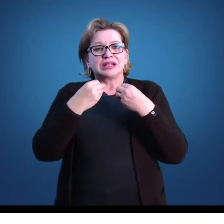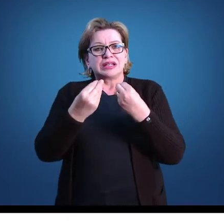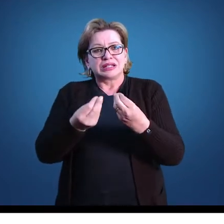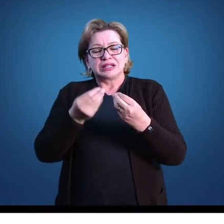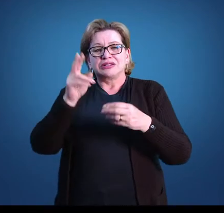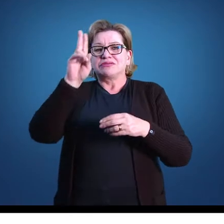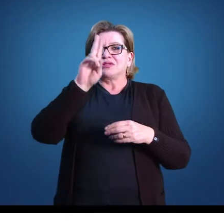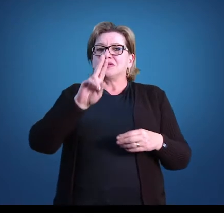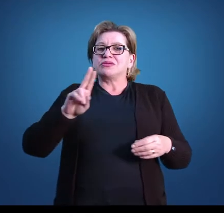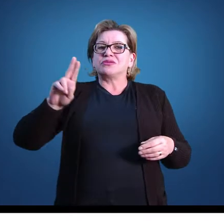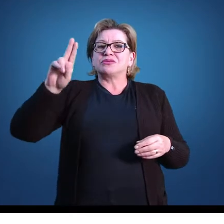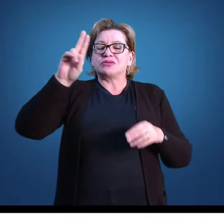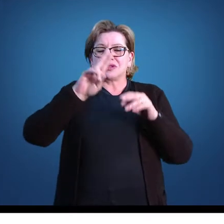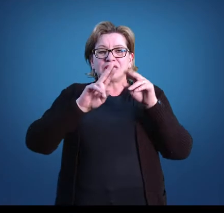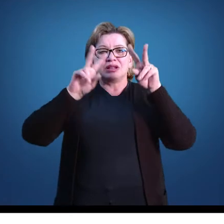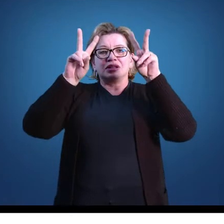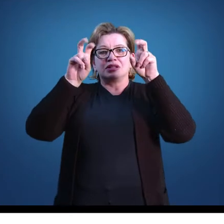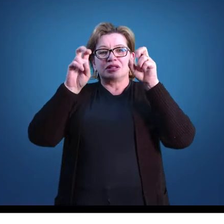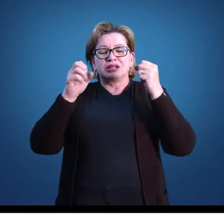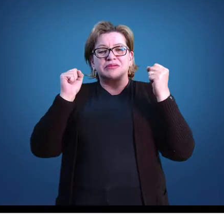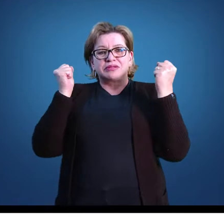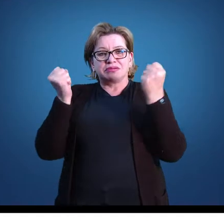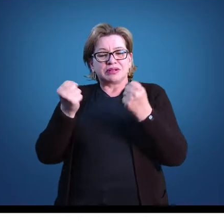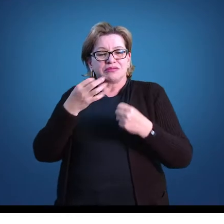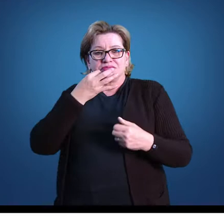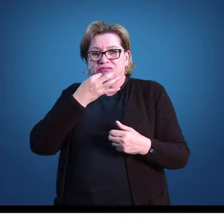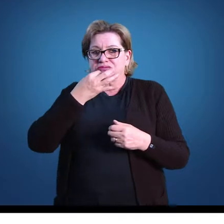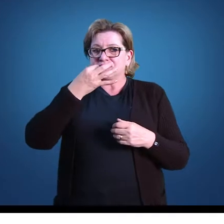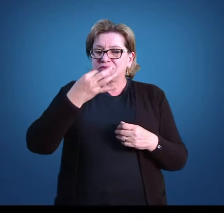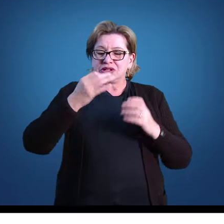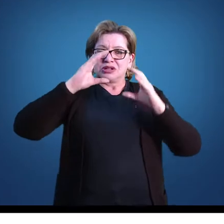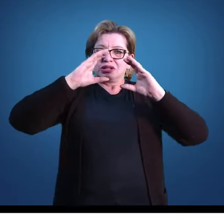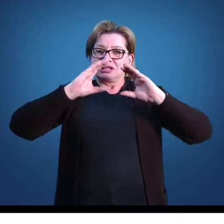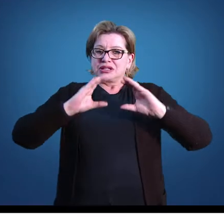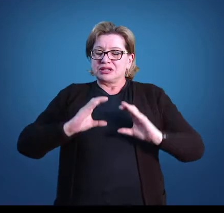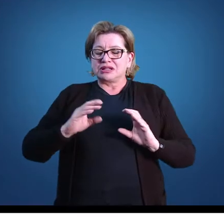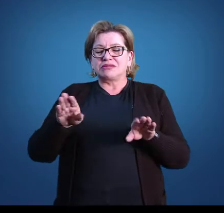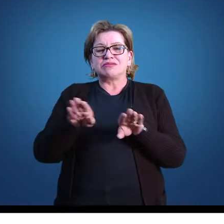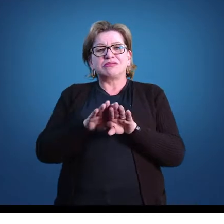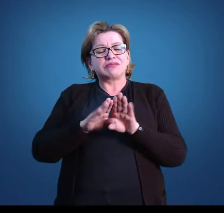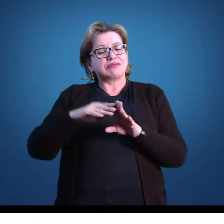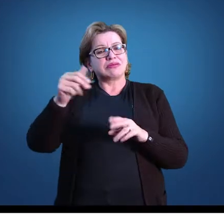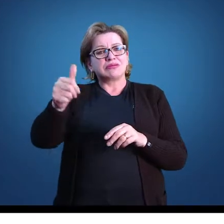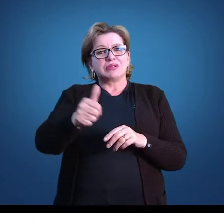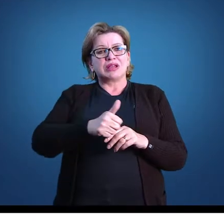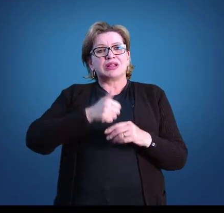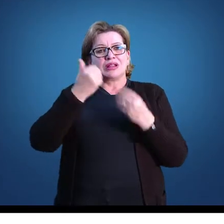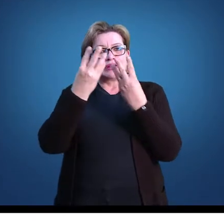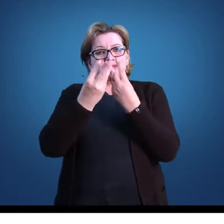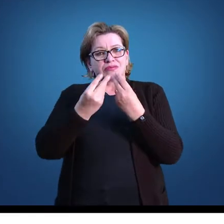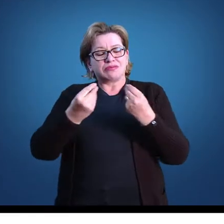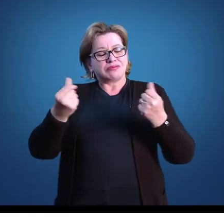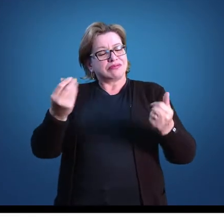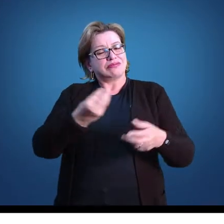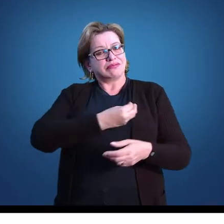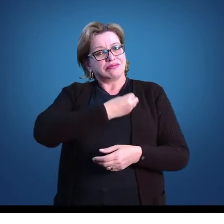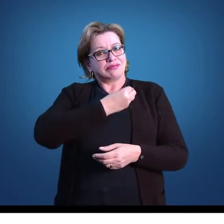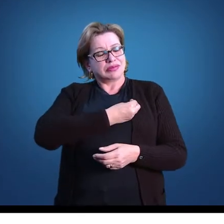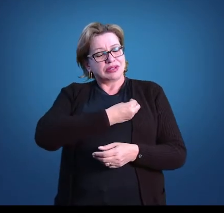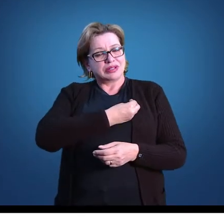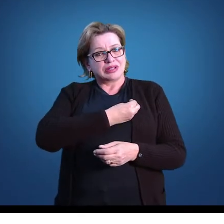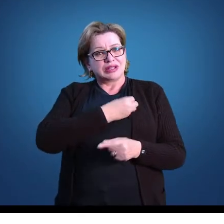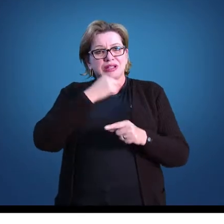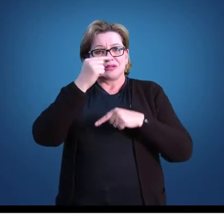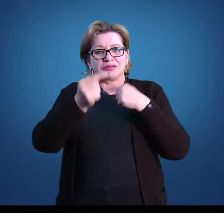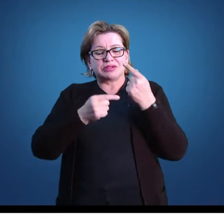usufruir dos conteúdos em benefício crítico da cidadania e da melhoria da qualidade de vida. Então, a partir dessas